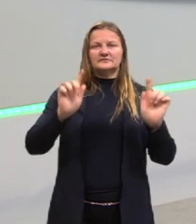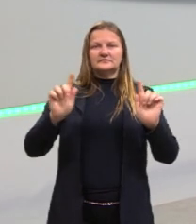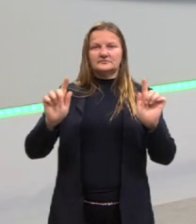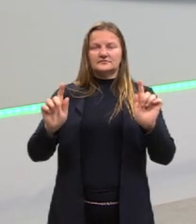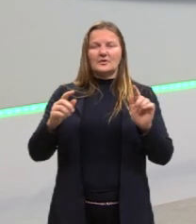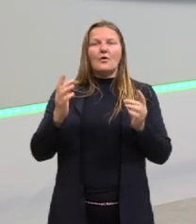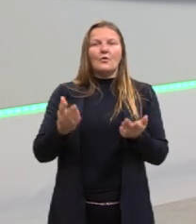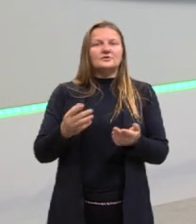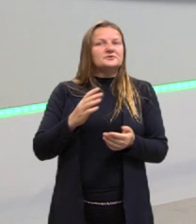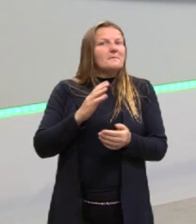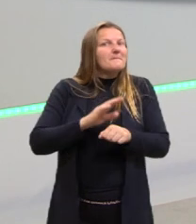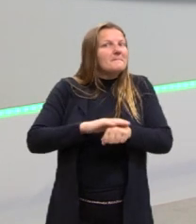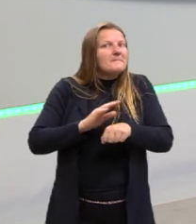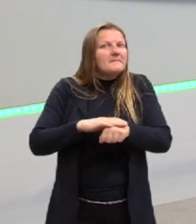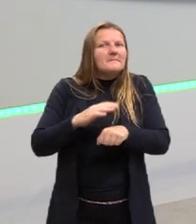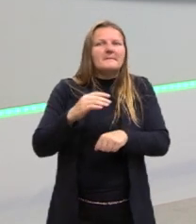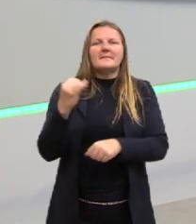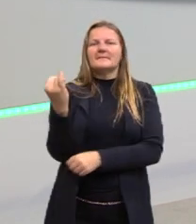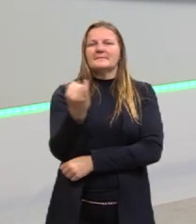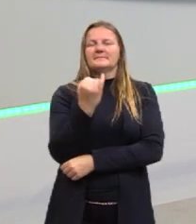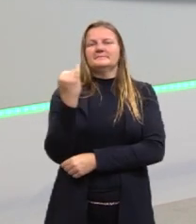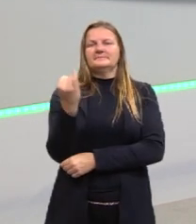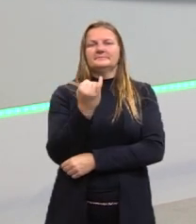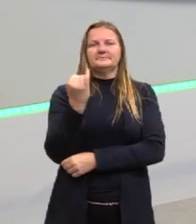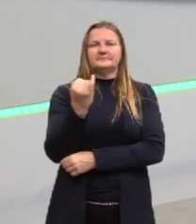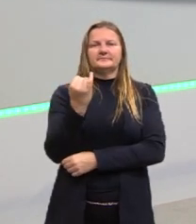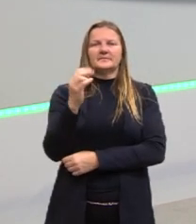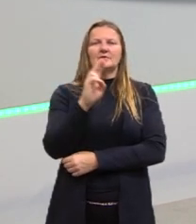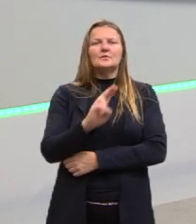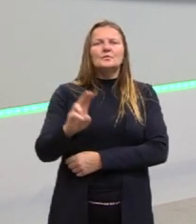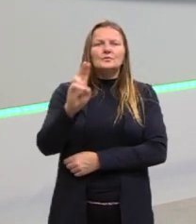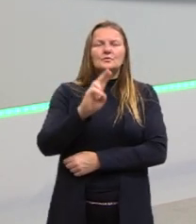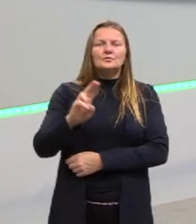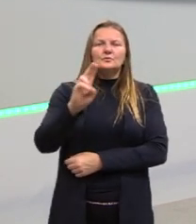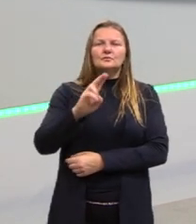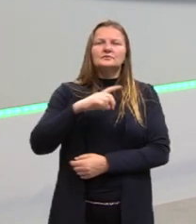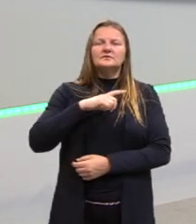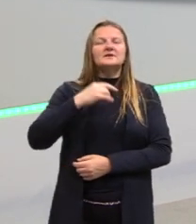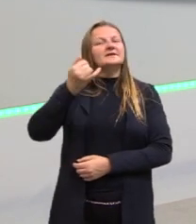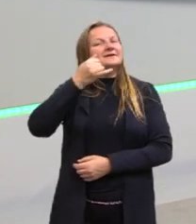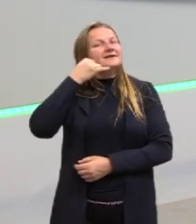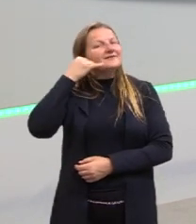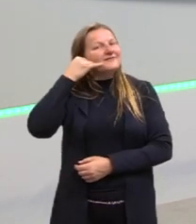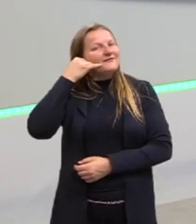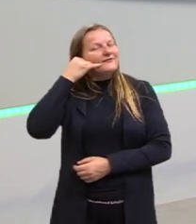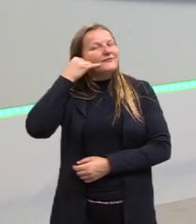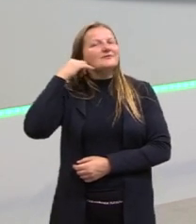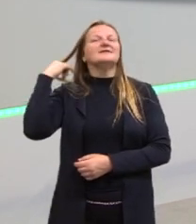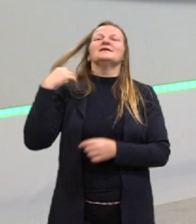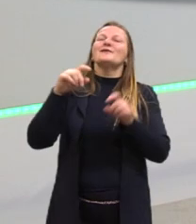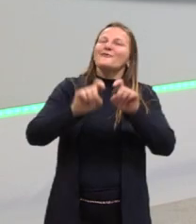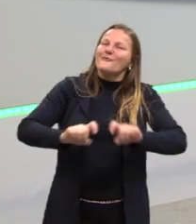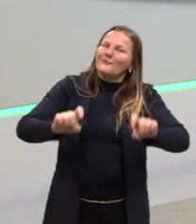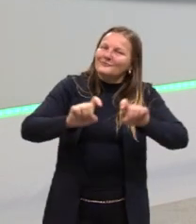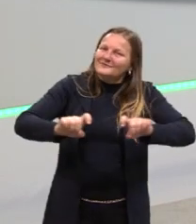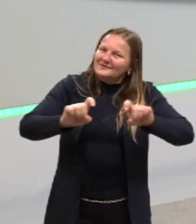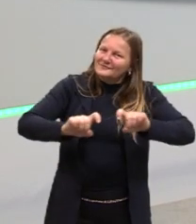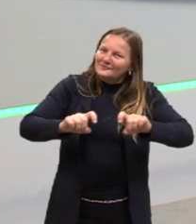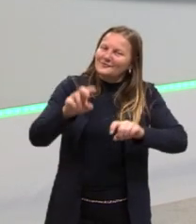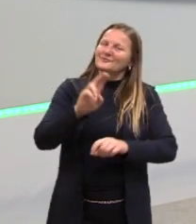hoje em dia, né? Principalmente, nós utilizamos muito telefone, computador, né? Então,